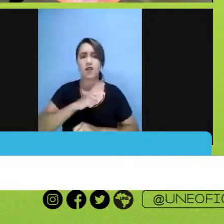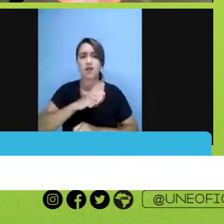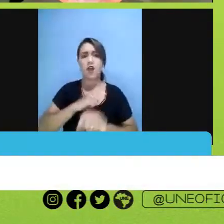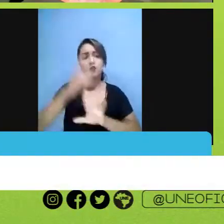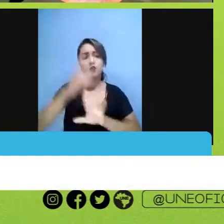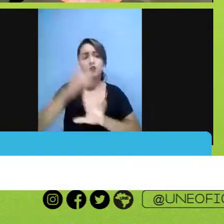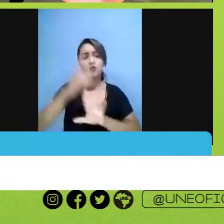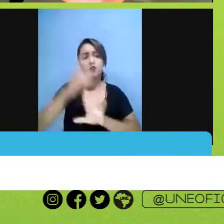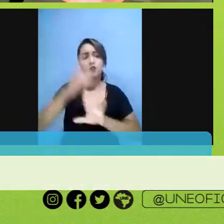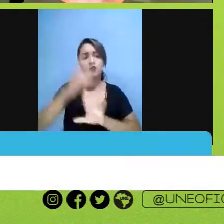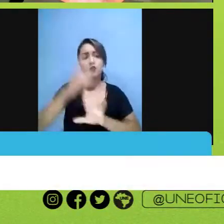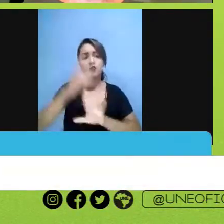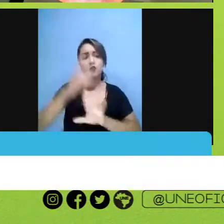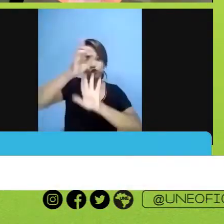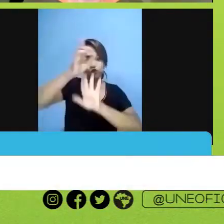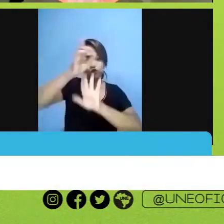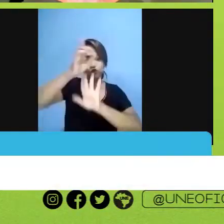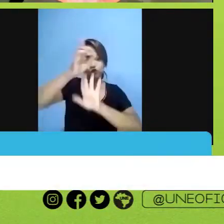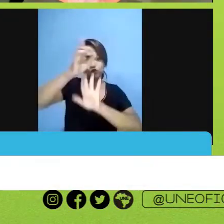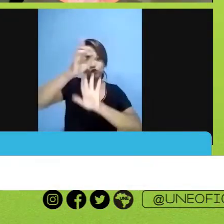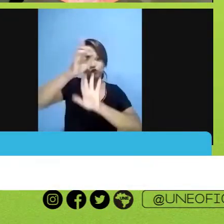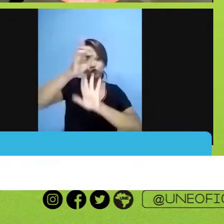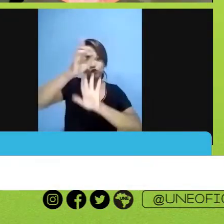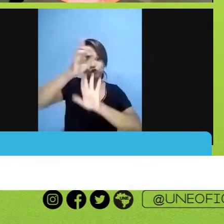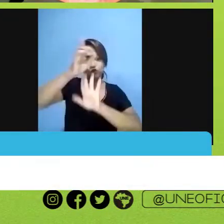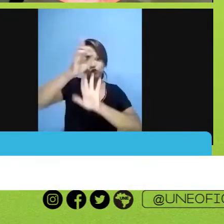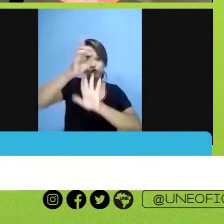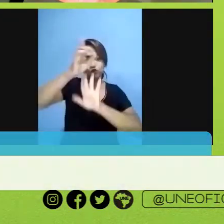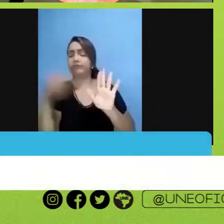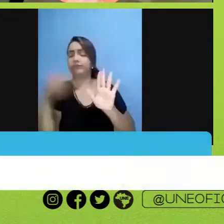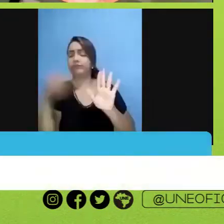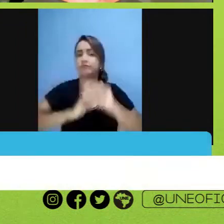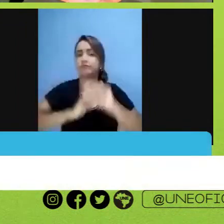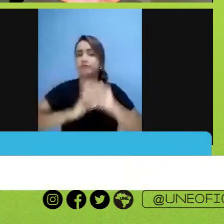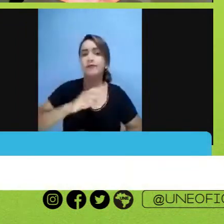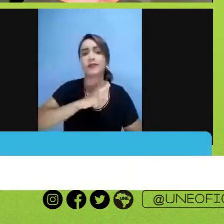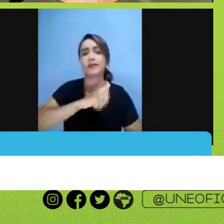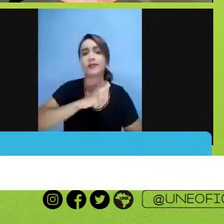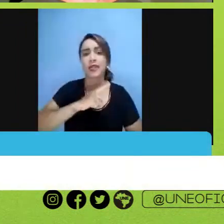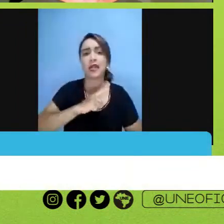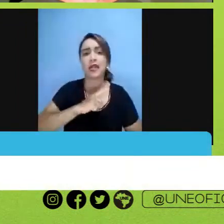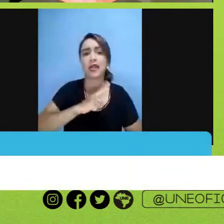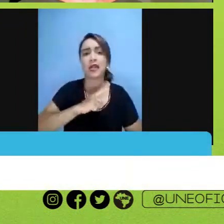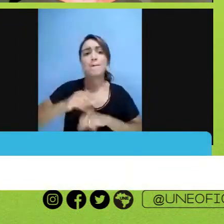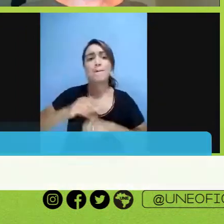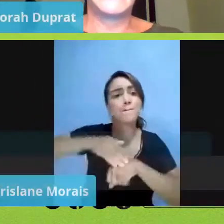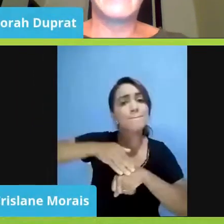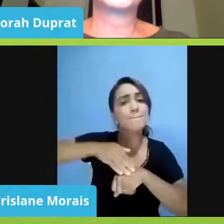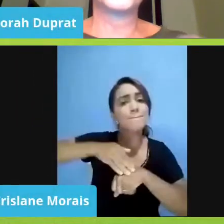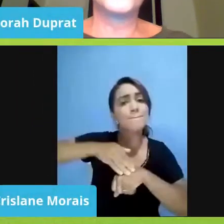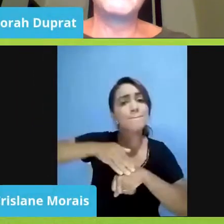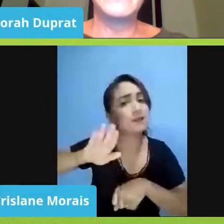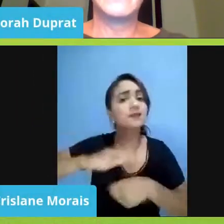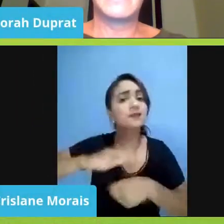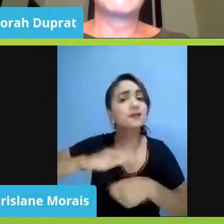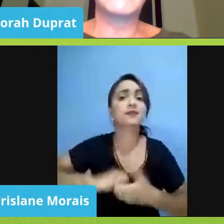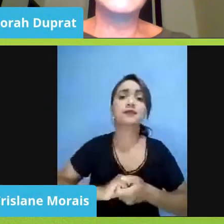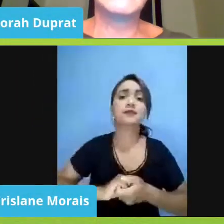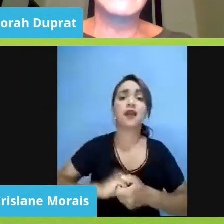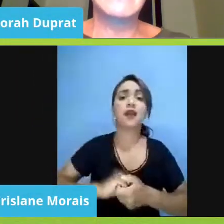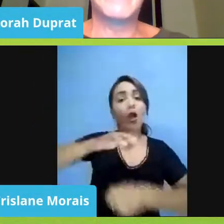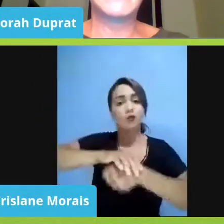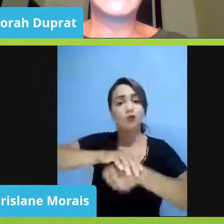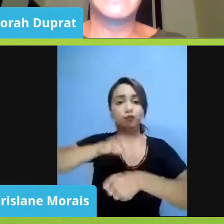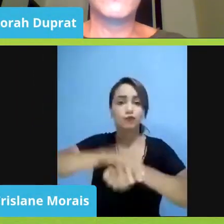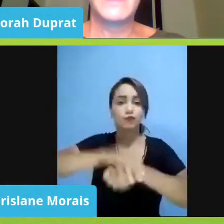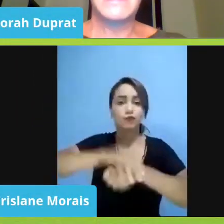permita uma interpretação que, bem seja, a mais autonomia, a